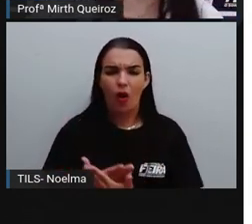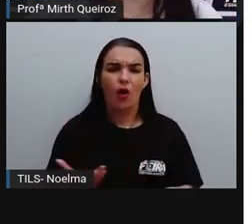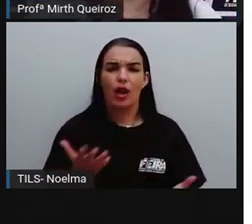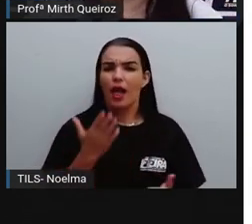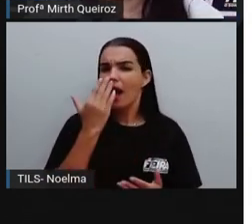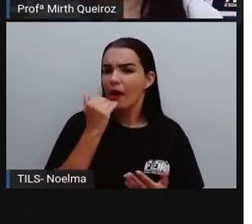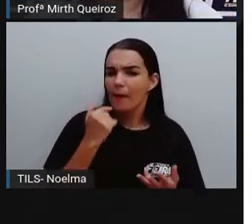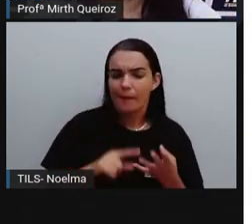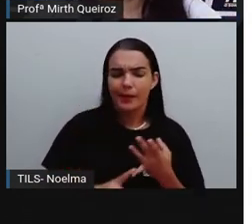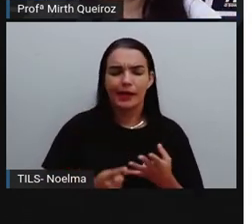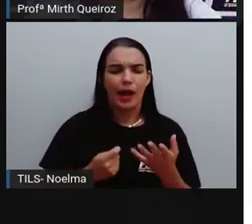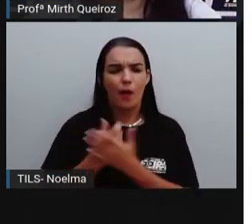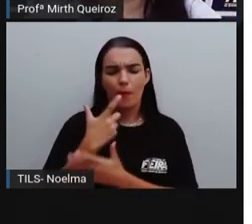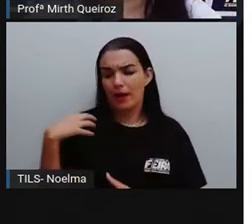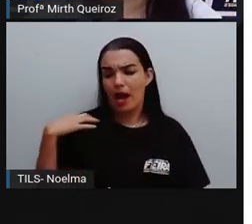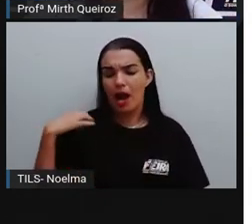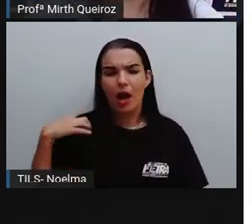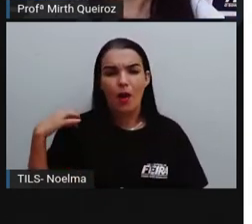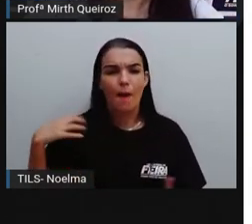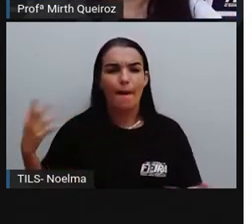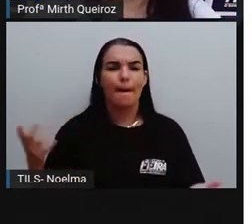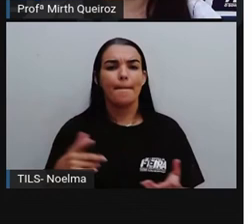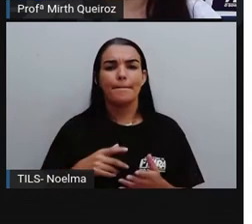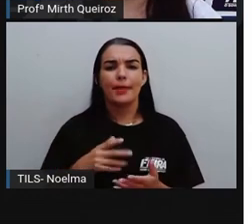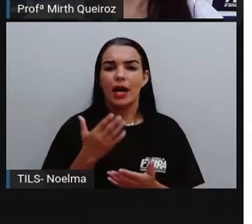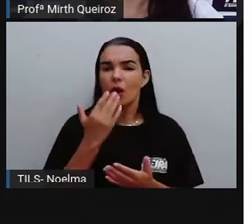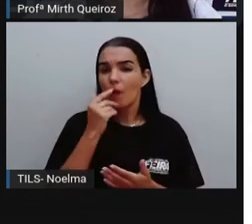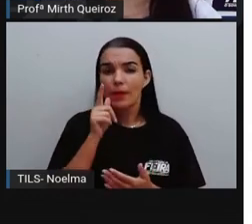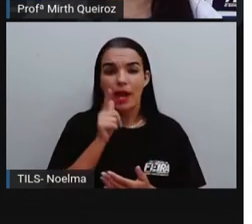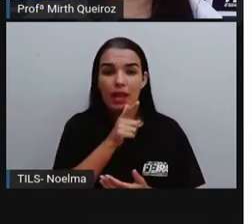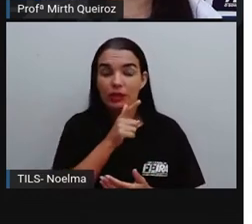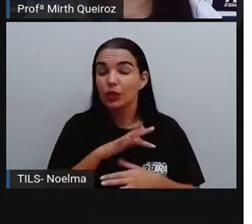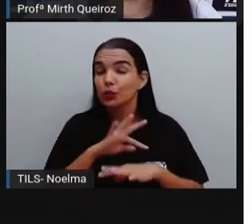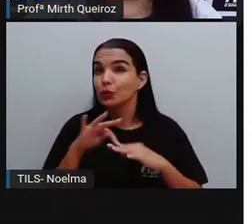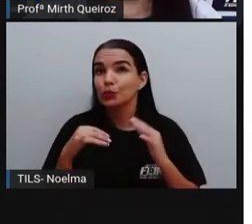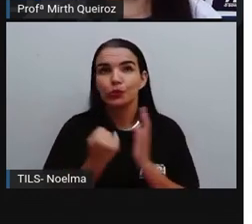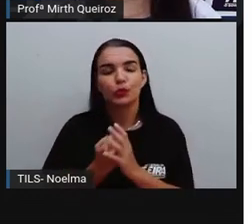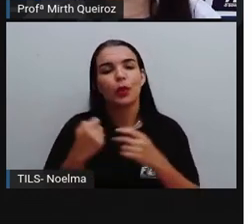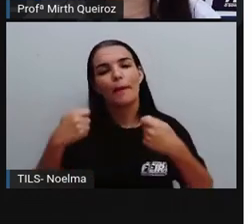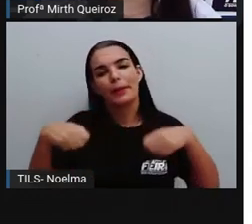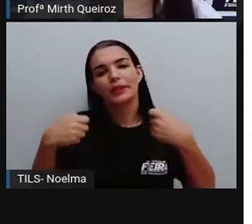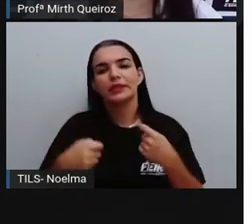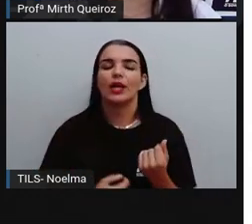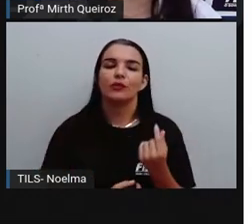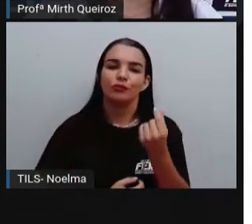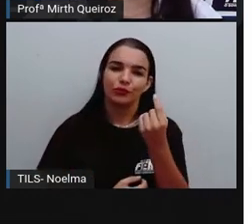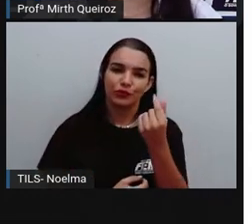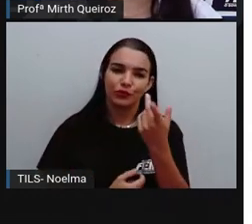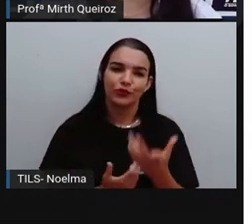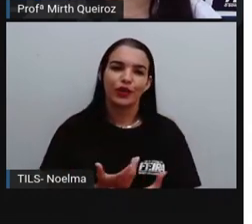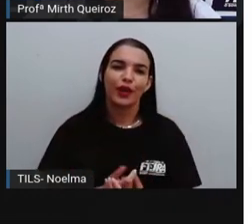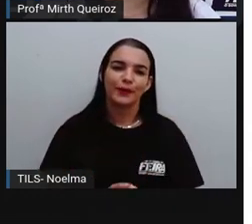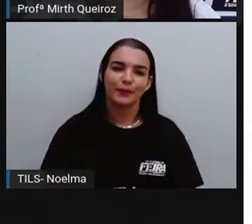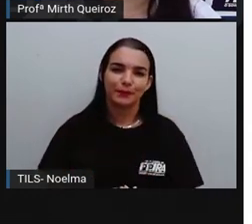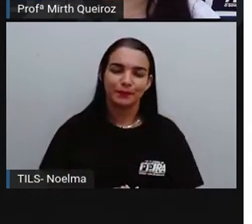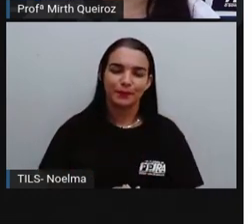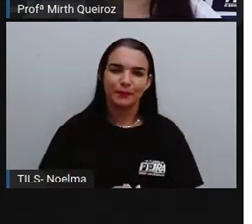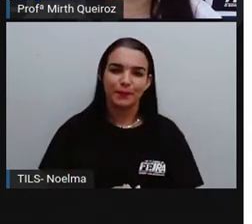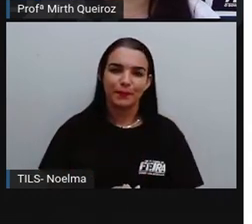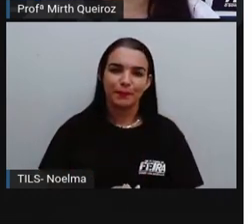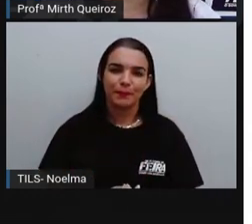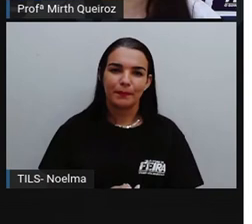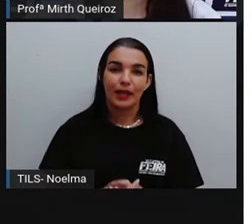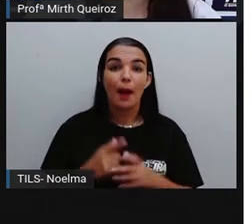Pra comprar a roupa que você veste, um lanche. Pra tudo isso, a gente precisa de quê? A gente precisa do